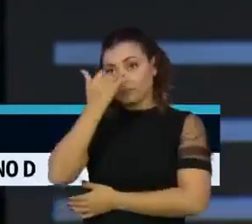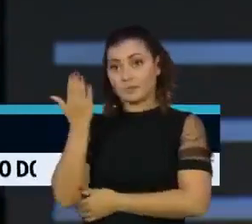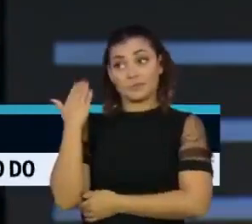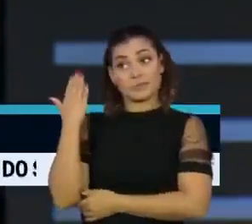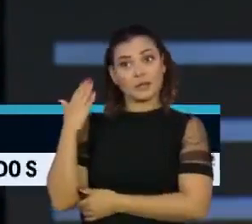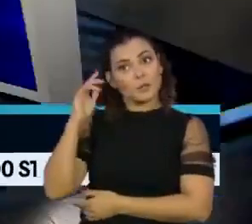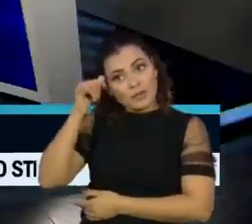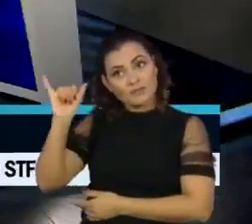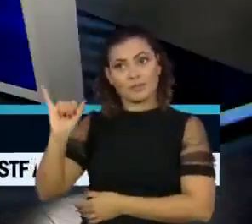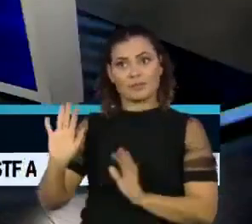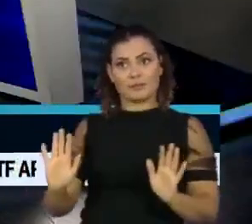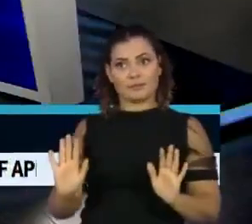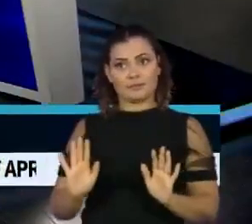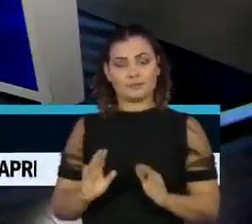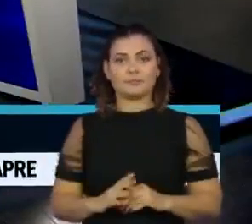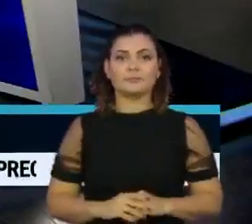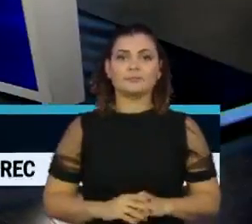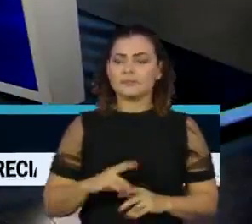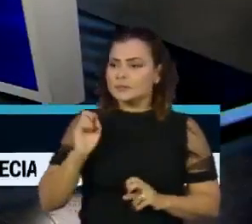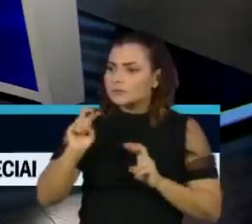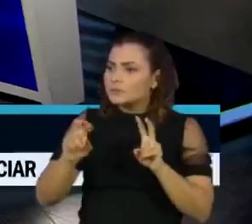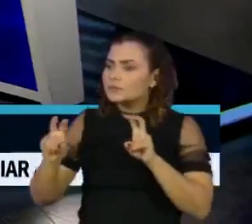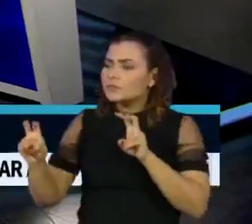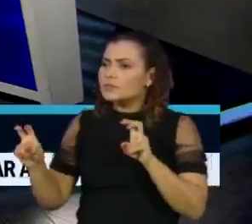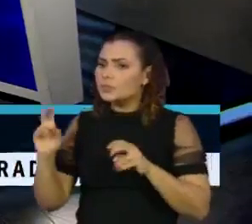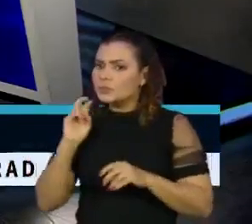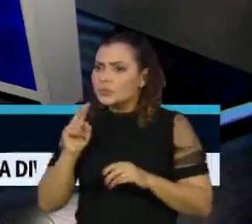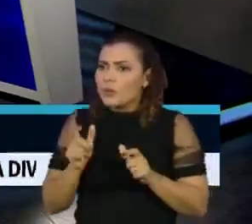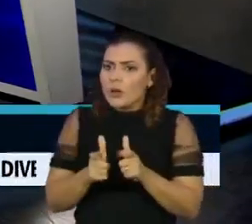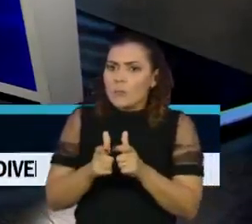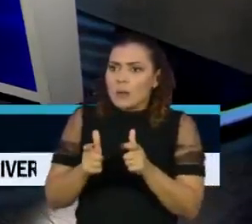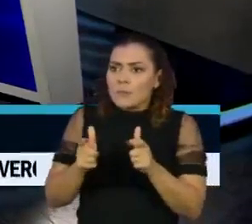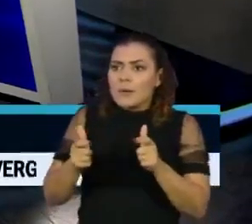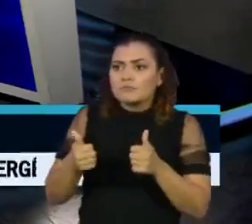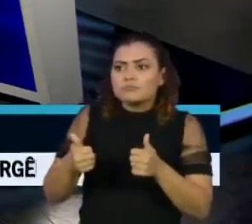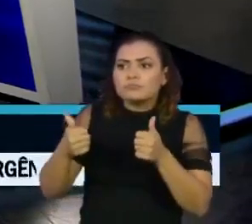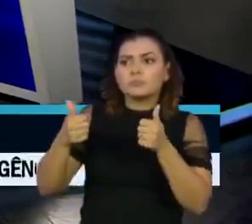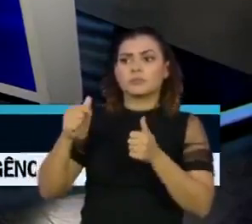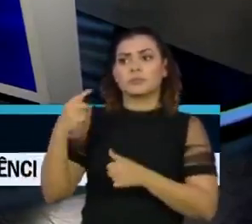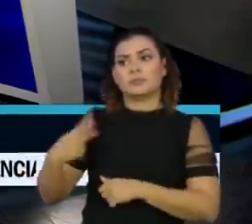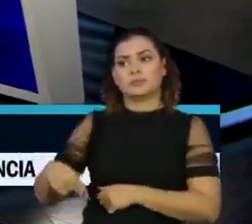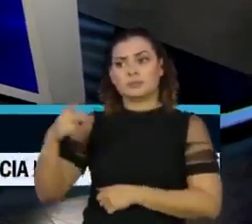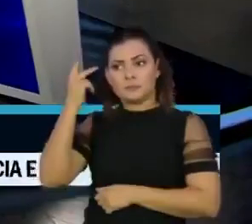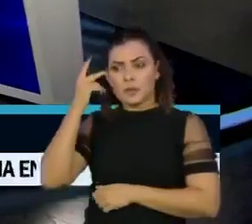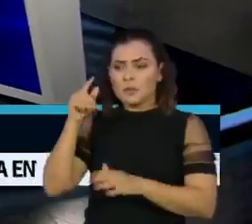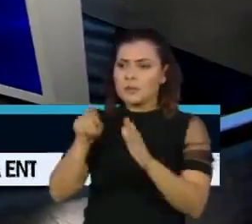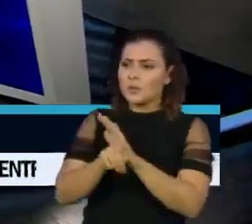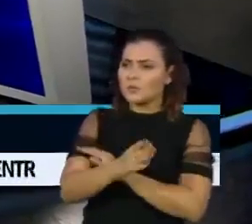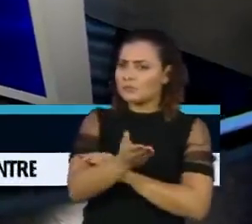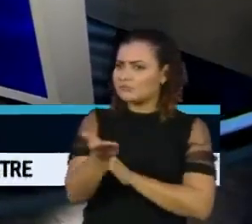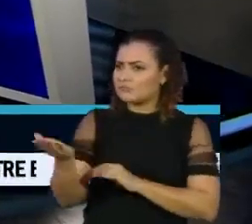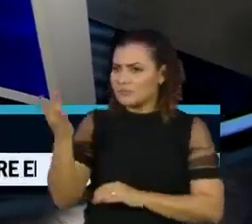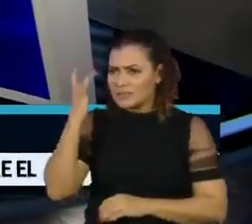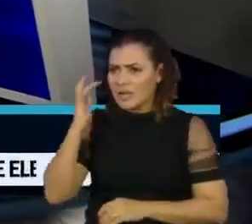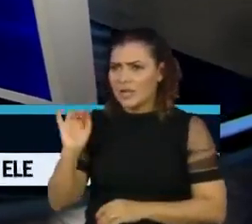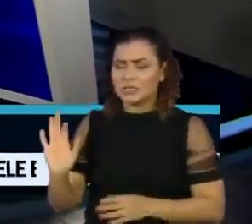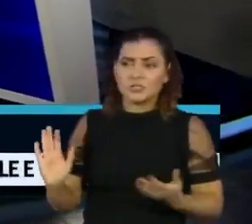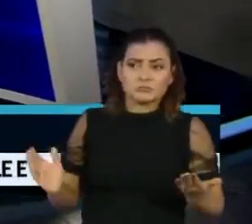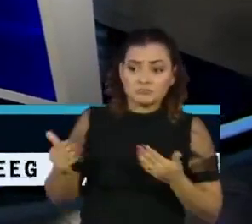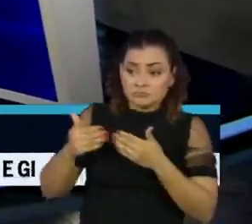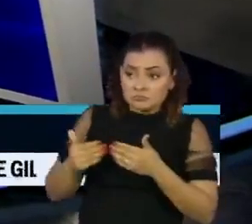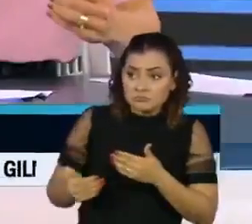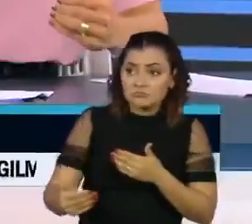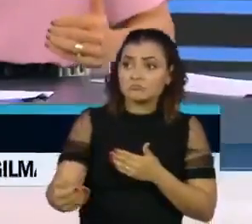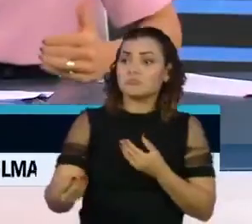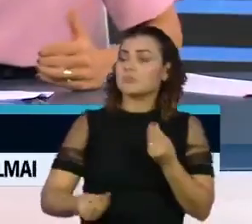Doutor Saldiva, nós vimos que os números tiveram uma leve melhora em São Paulo e eu gostaria de perguntar se a tendência é essa daqui para